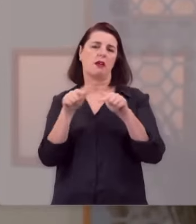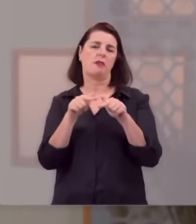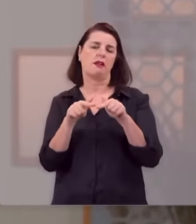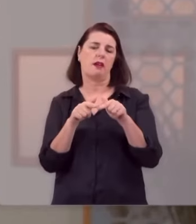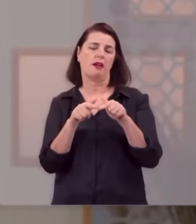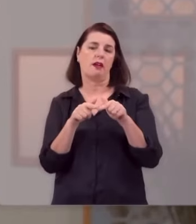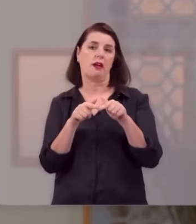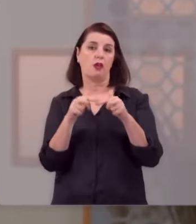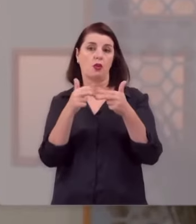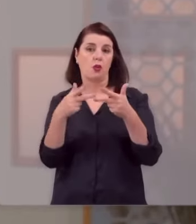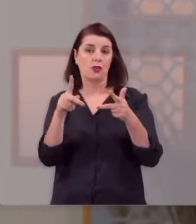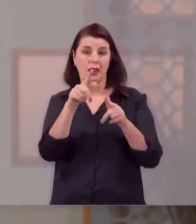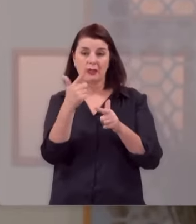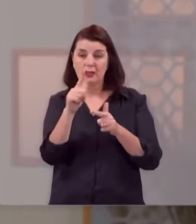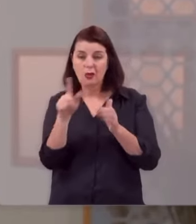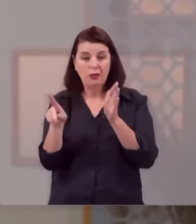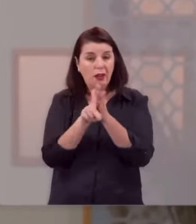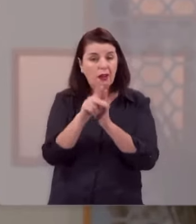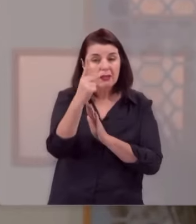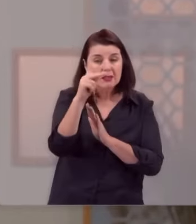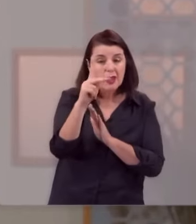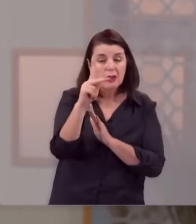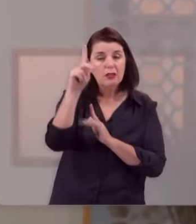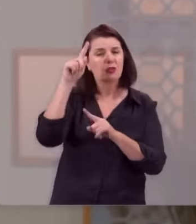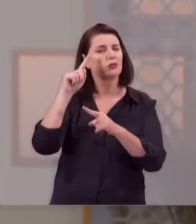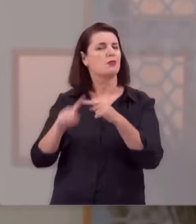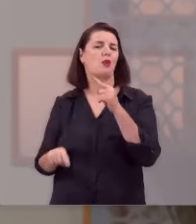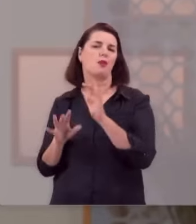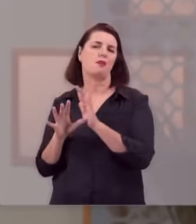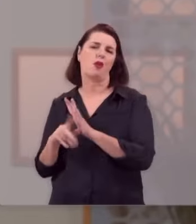a mão naquilo que não é seu. Deus proíbe o roubo.